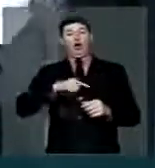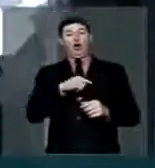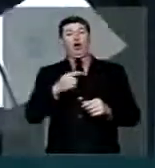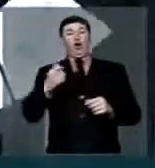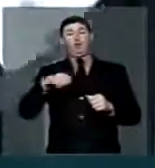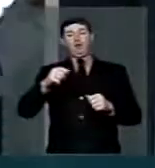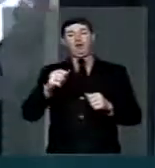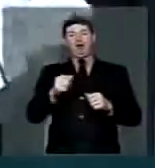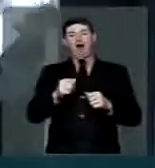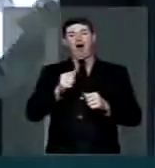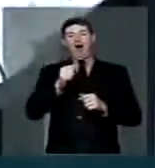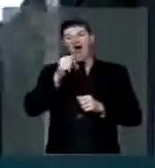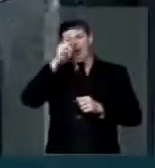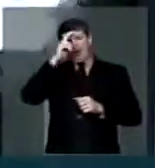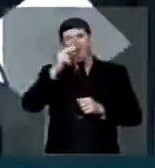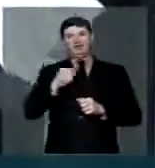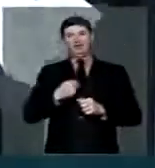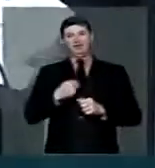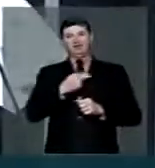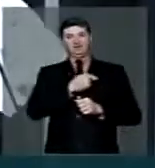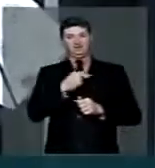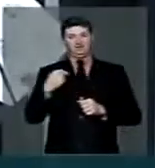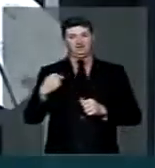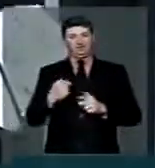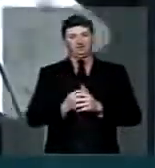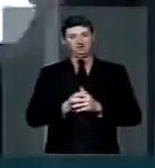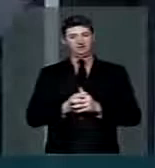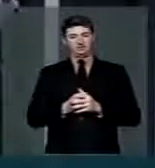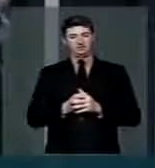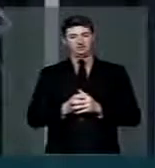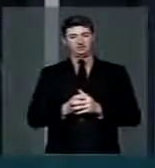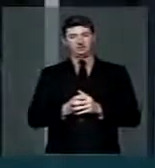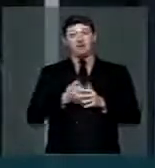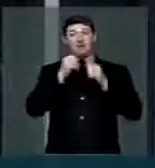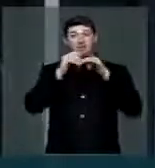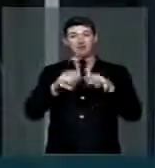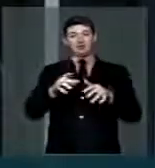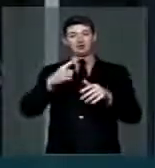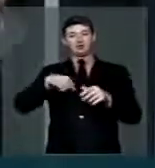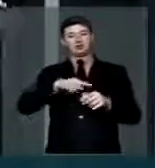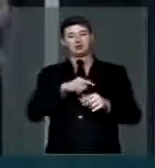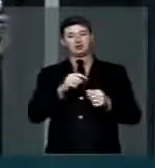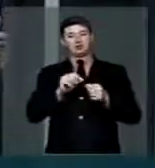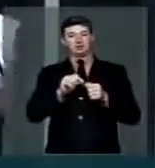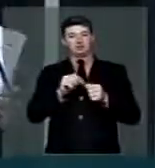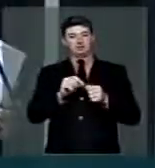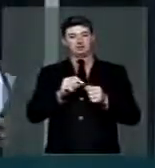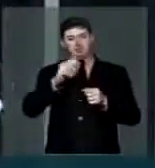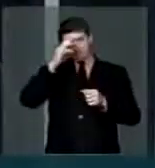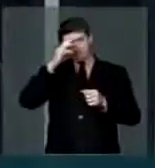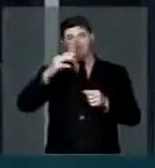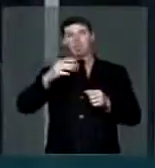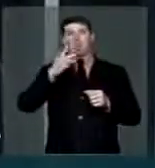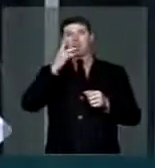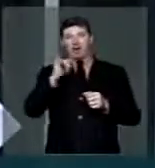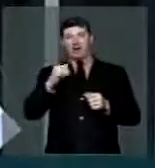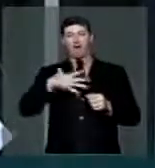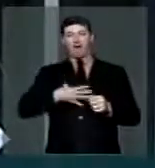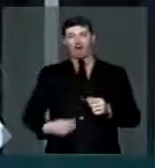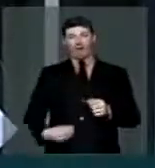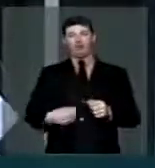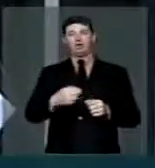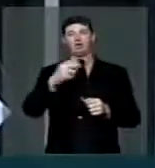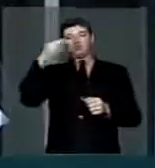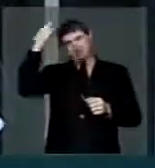se benzer assim, pai, pelo ensinado, não deputado Assis? Nós fomos educados a se benzer assim, em nome do pai, do